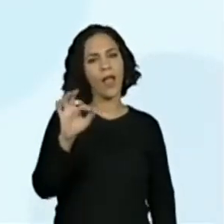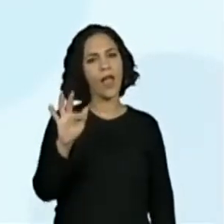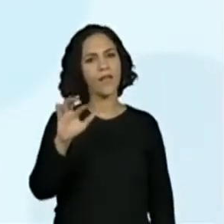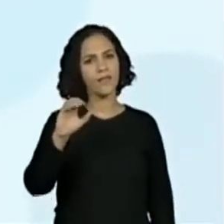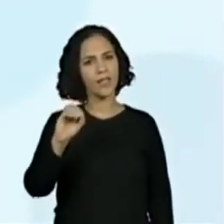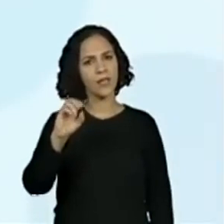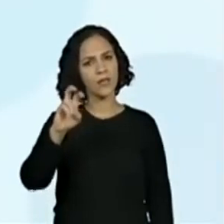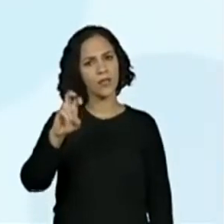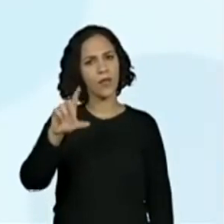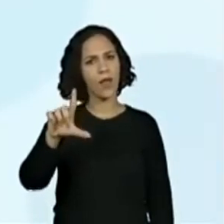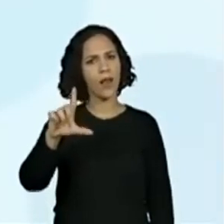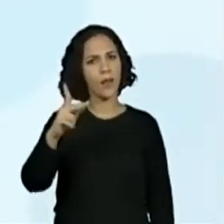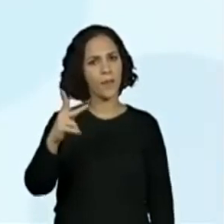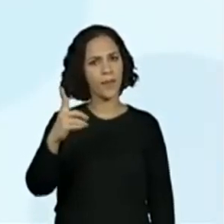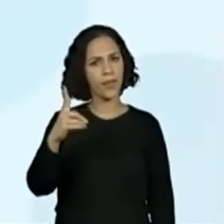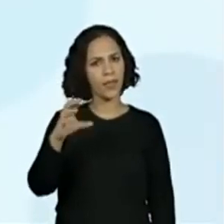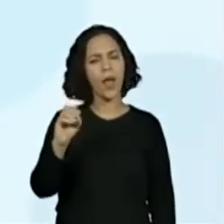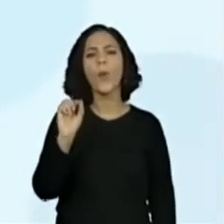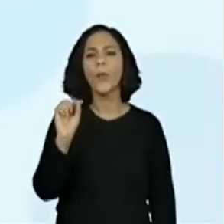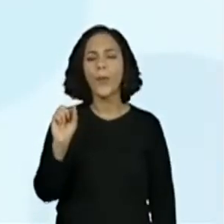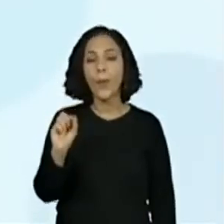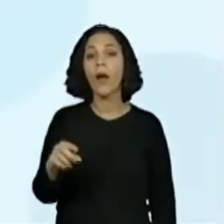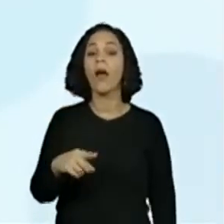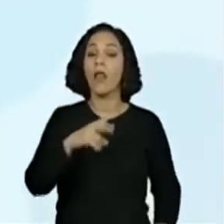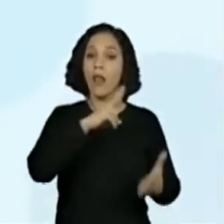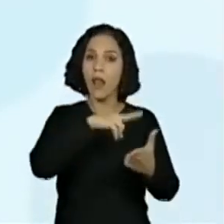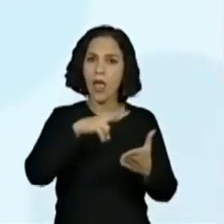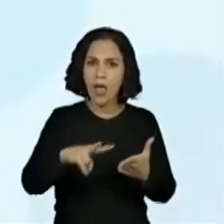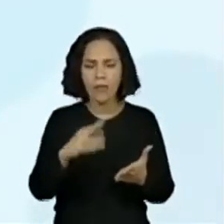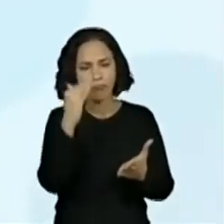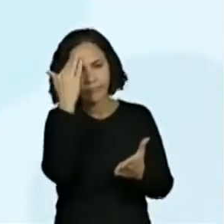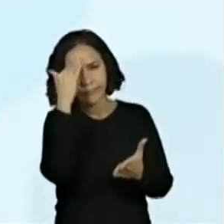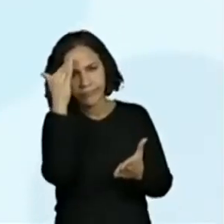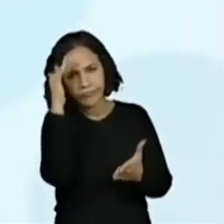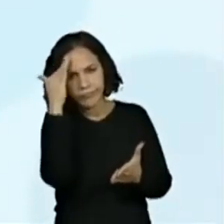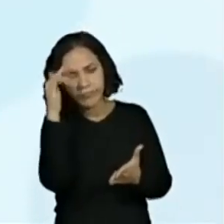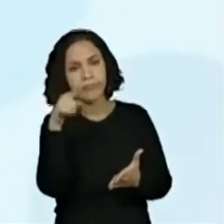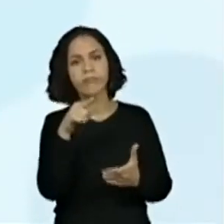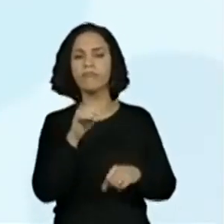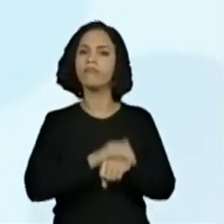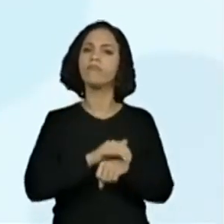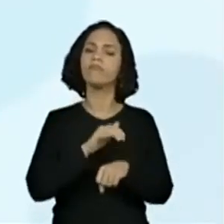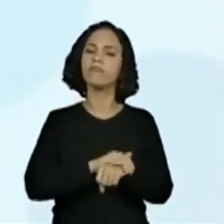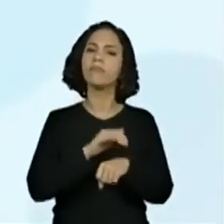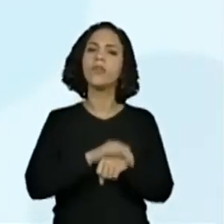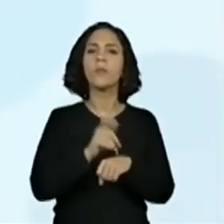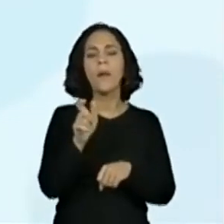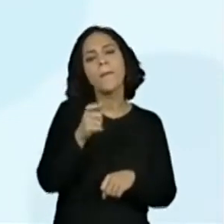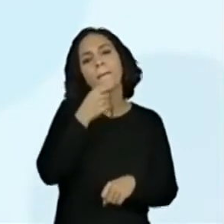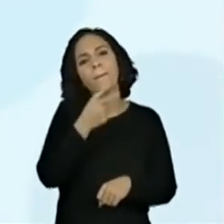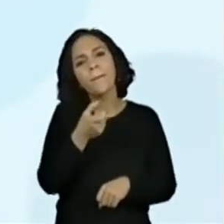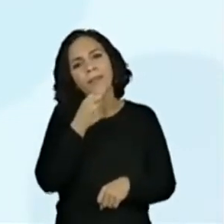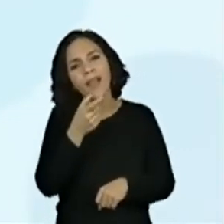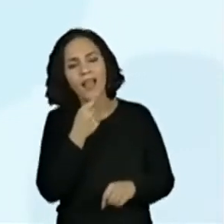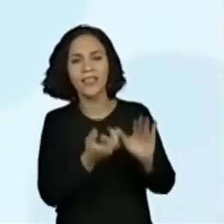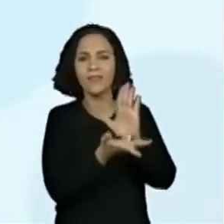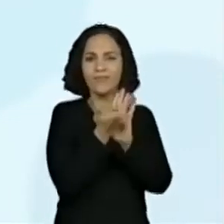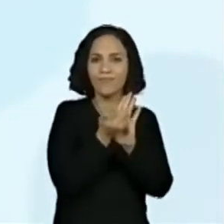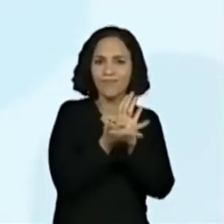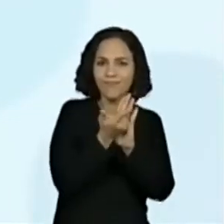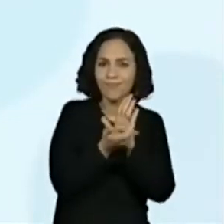Habilidade EF05LP10. Ler, ouvir e compreender com autonomia, anedotas, piadas, cartuns,